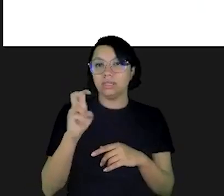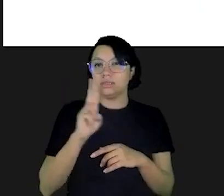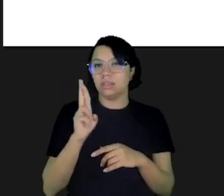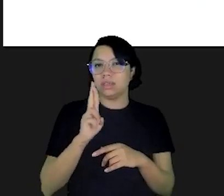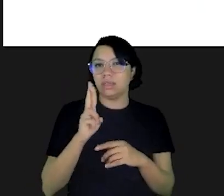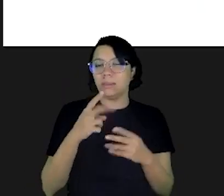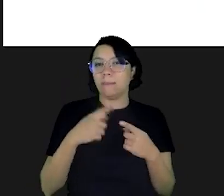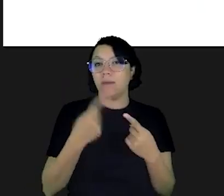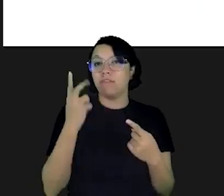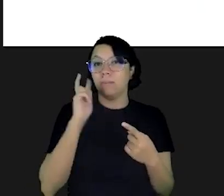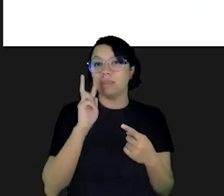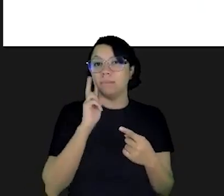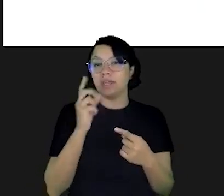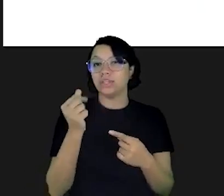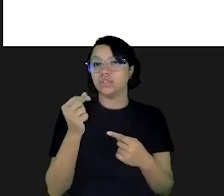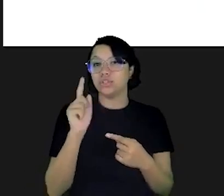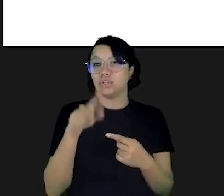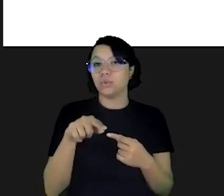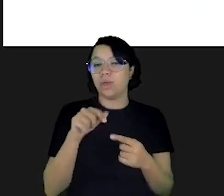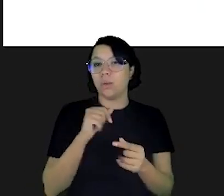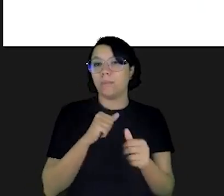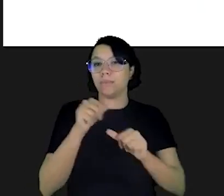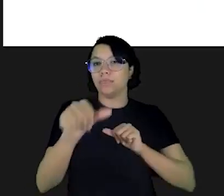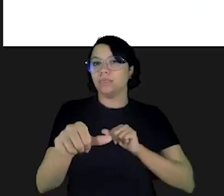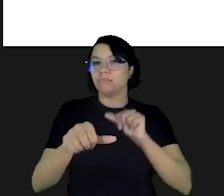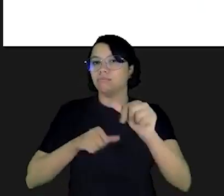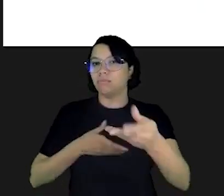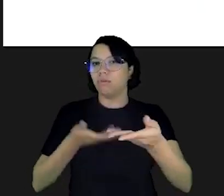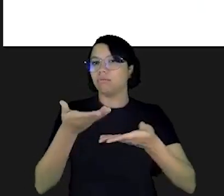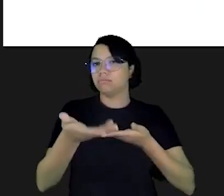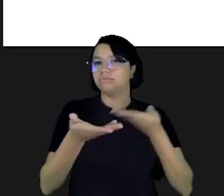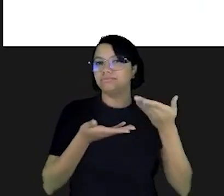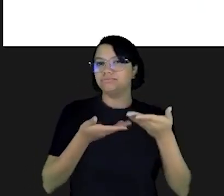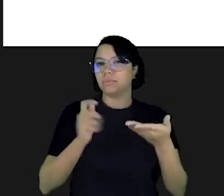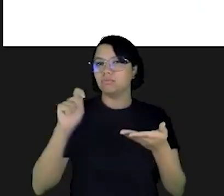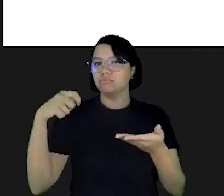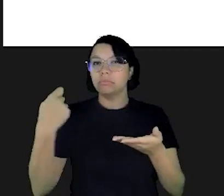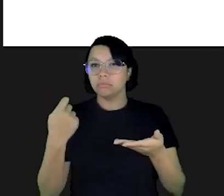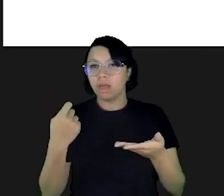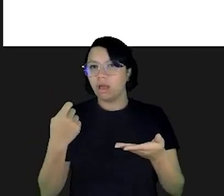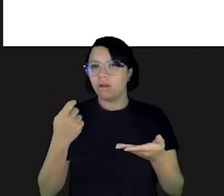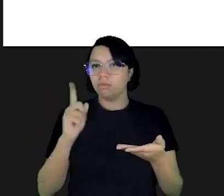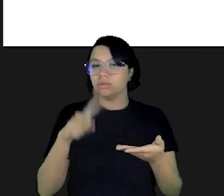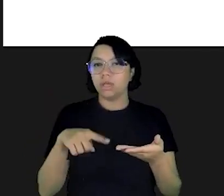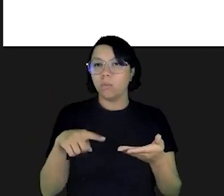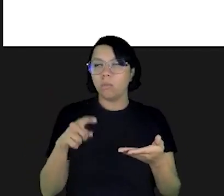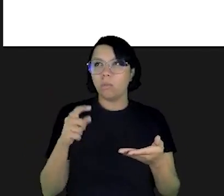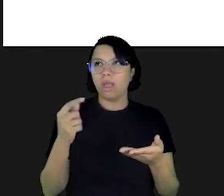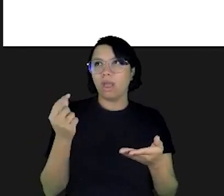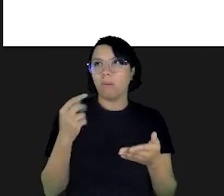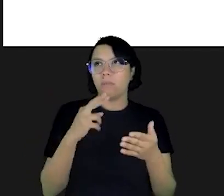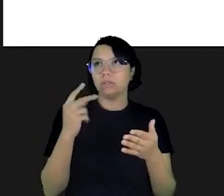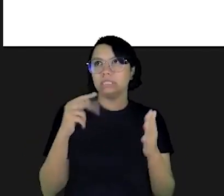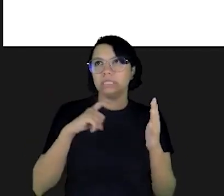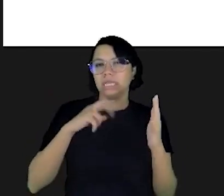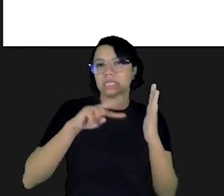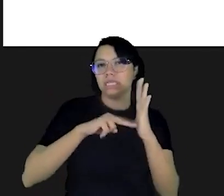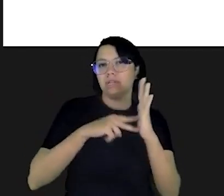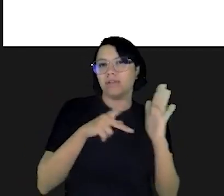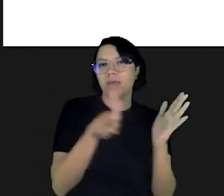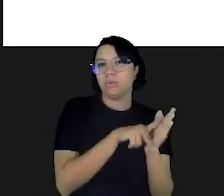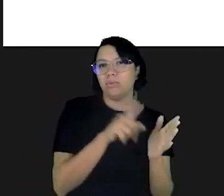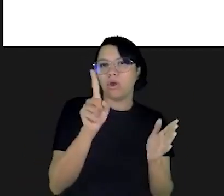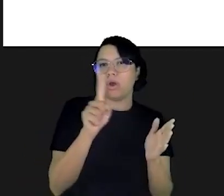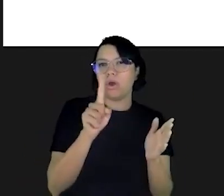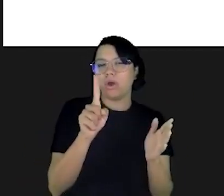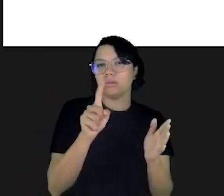diferença de 515 reais só que vamos lembrar que dinheiro é uma moeda de troca dinheiro é um símbolo dinheiro